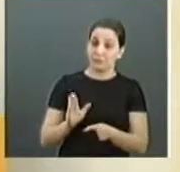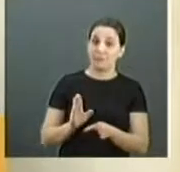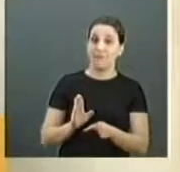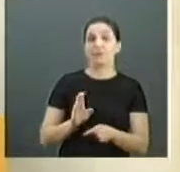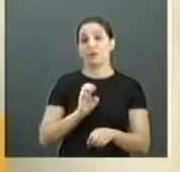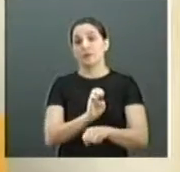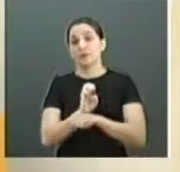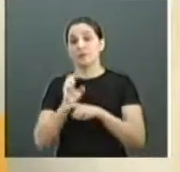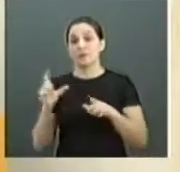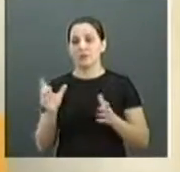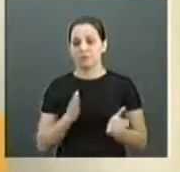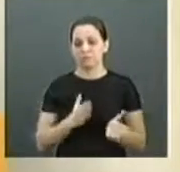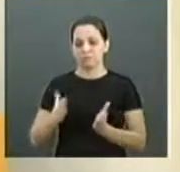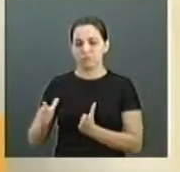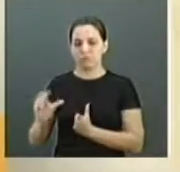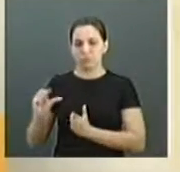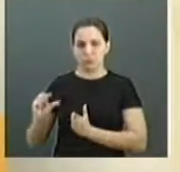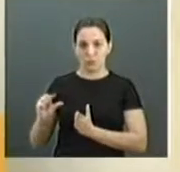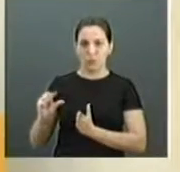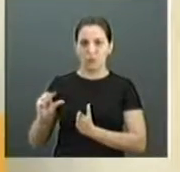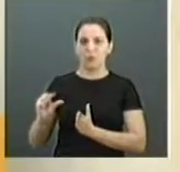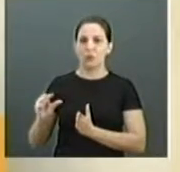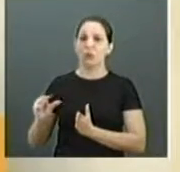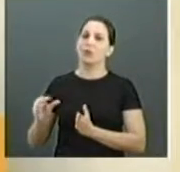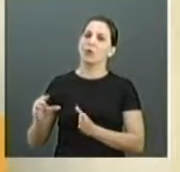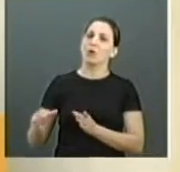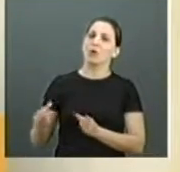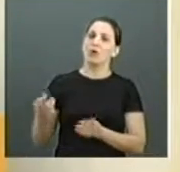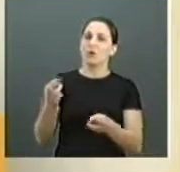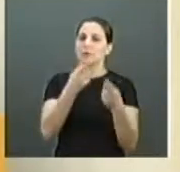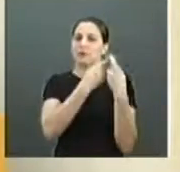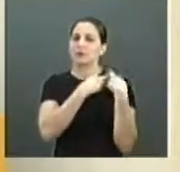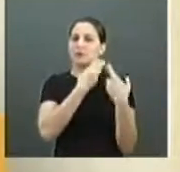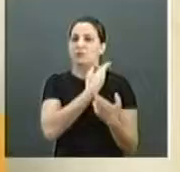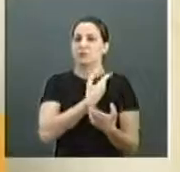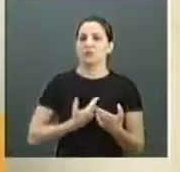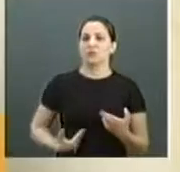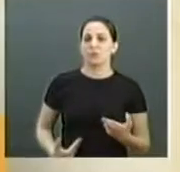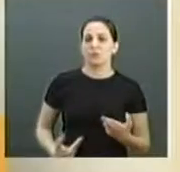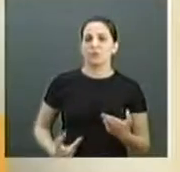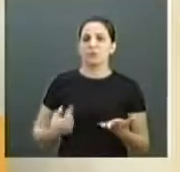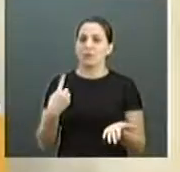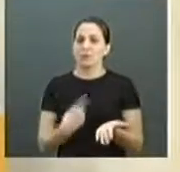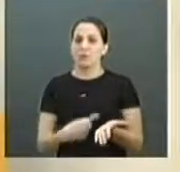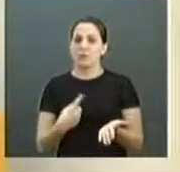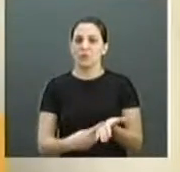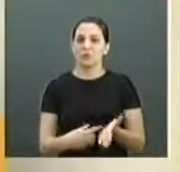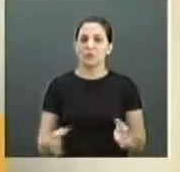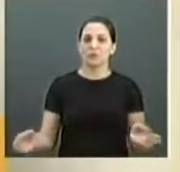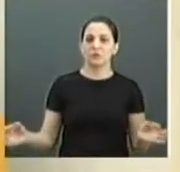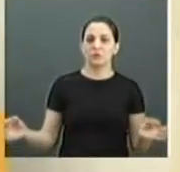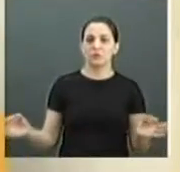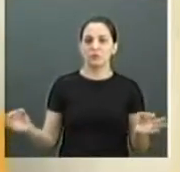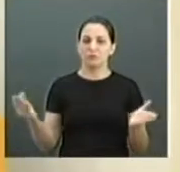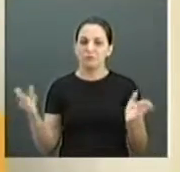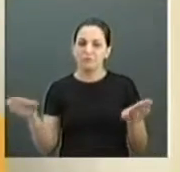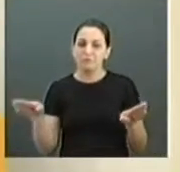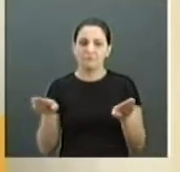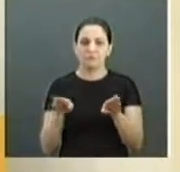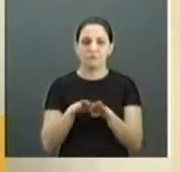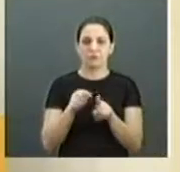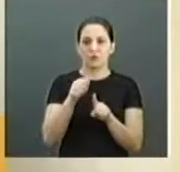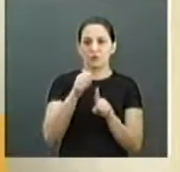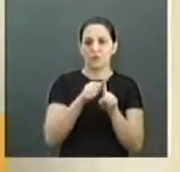prazo, aquilo que foi assumido como compromisso do governo se cumpra, para que a gente não feche o mês aí com uma marca muito ruim no que se